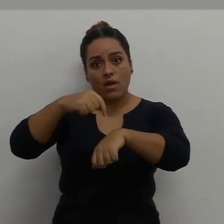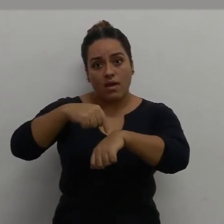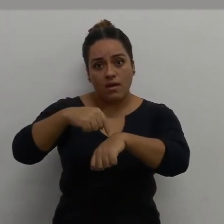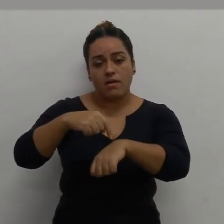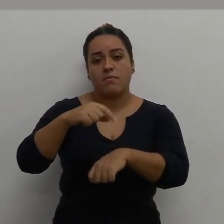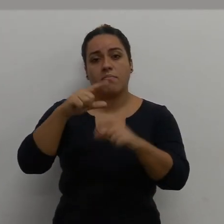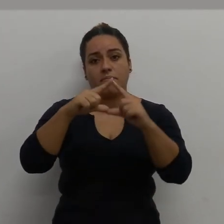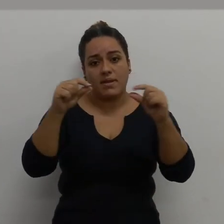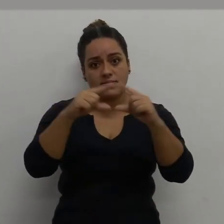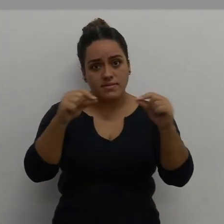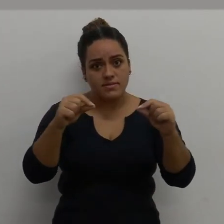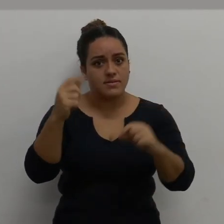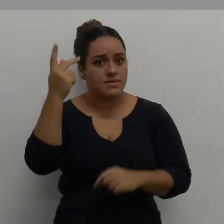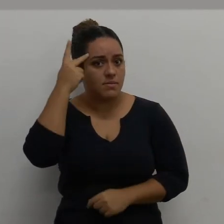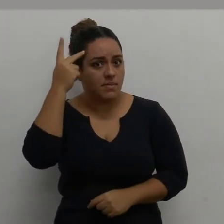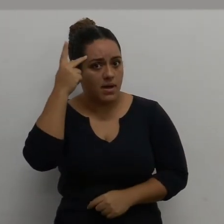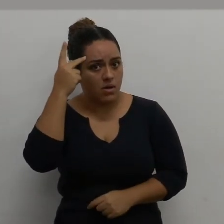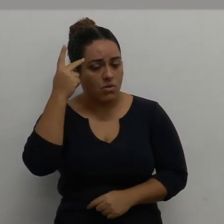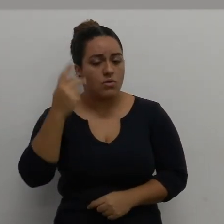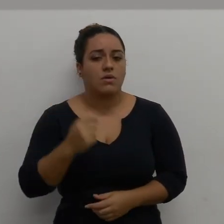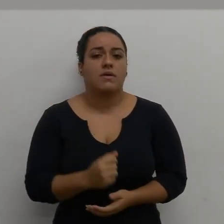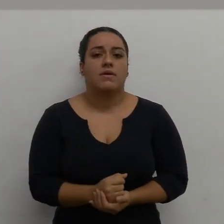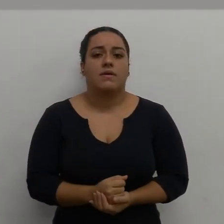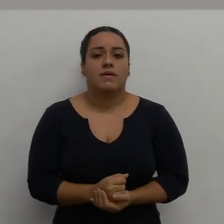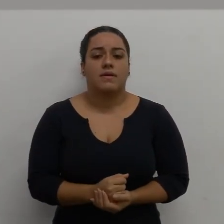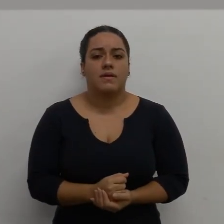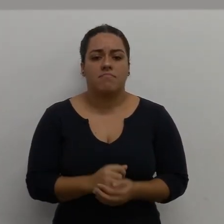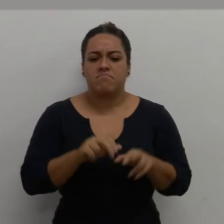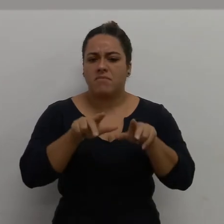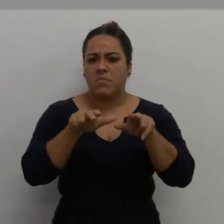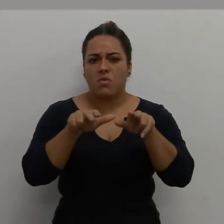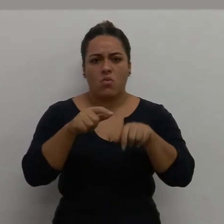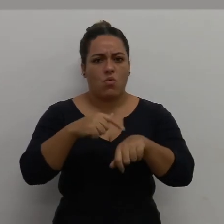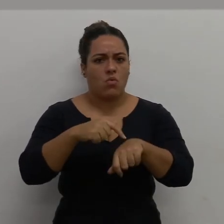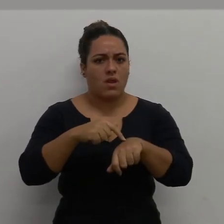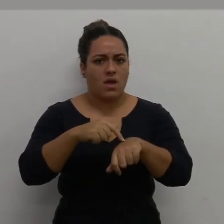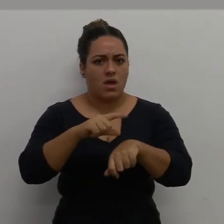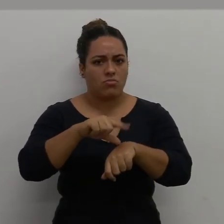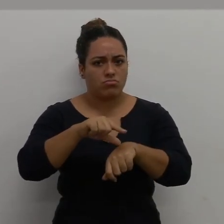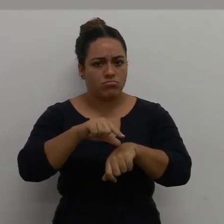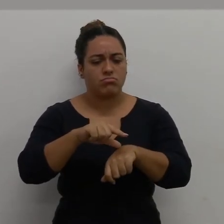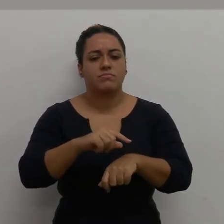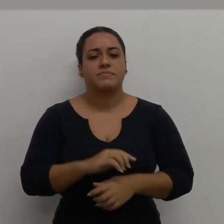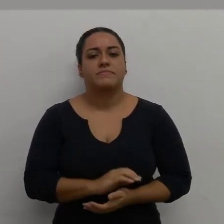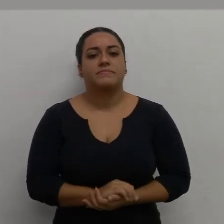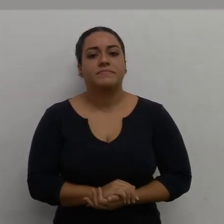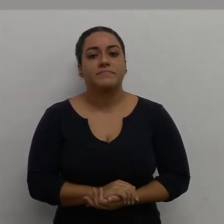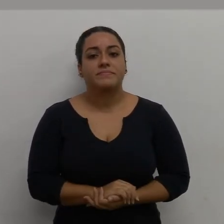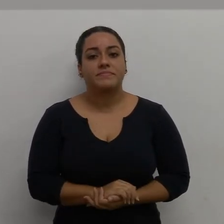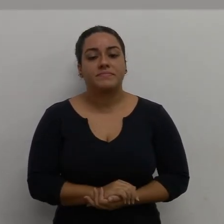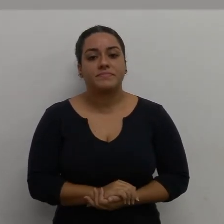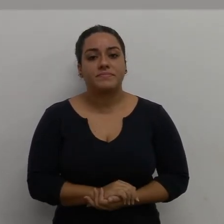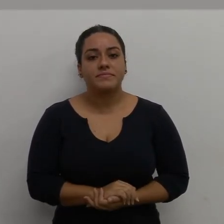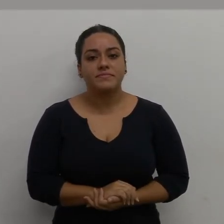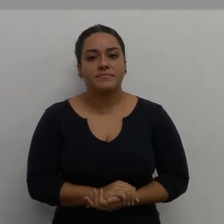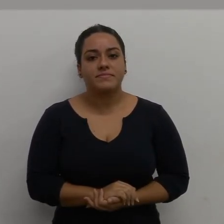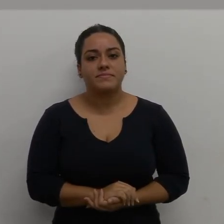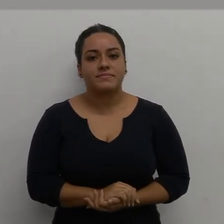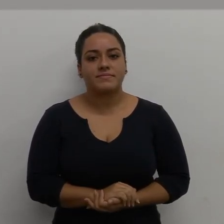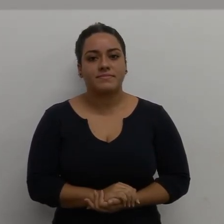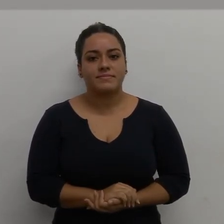Brasília, São Paulo, né? O mesmo, é a mesma, mesmo fuso. Ok?